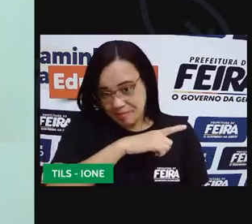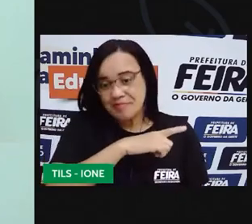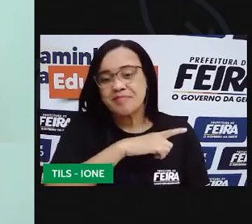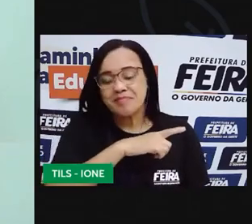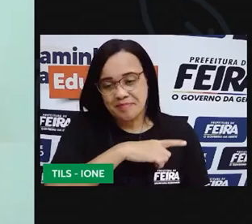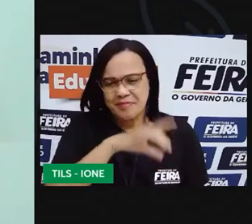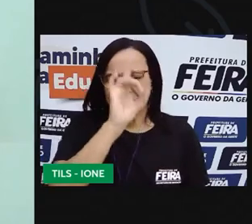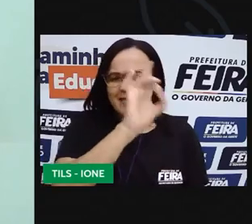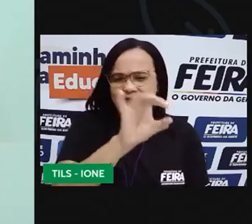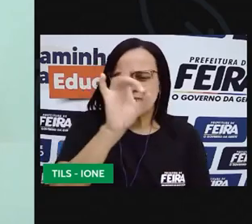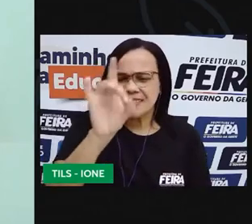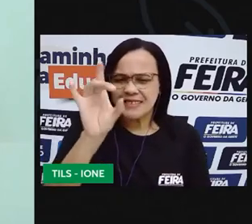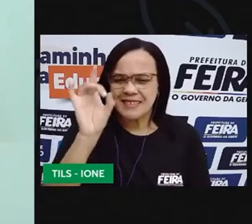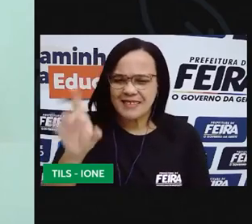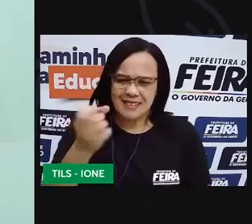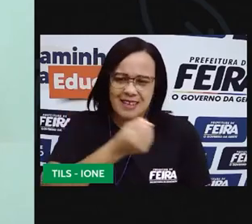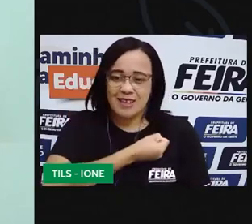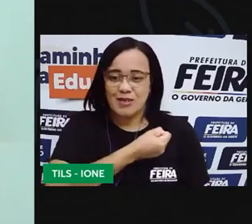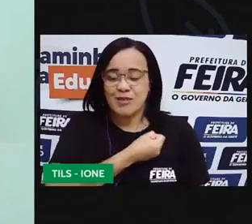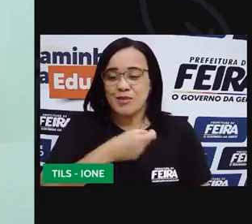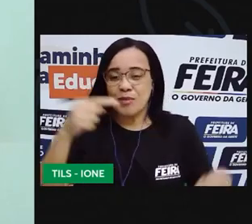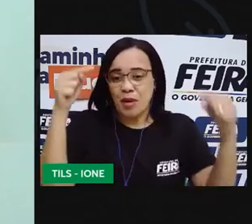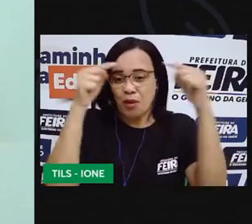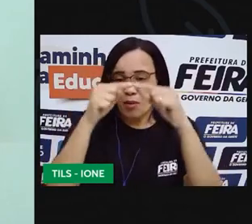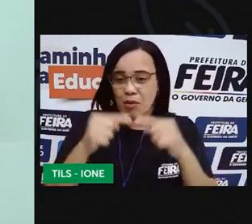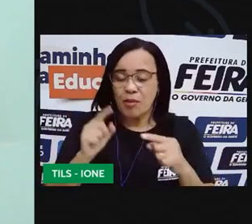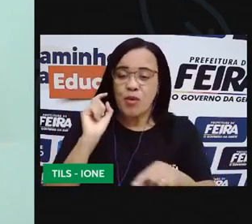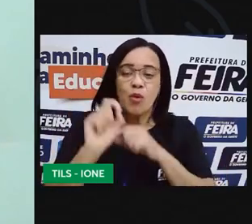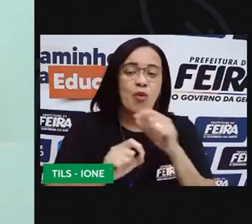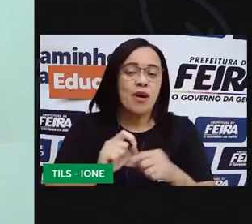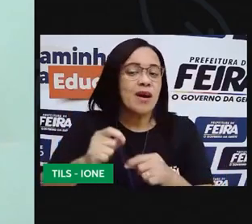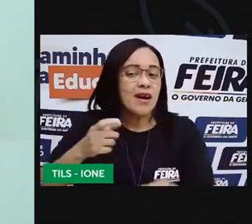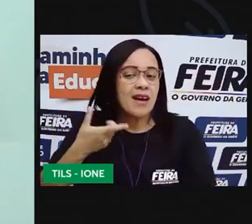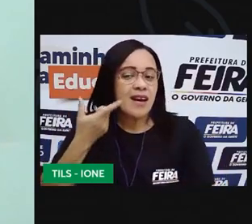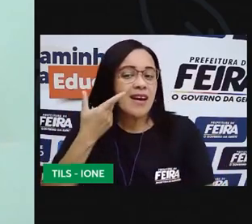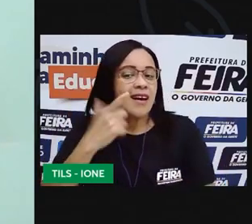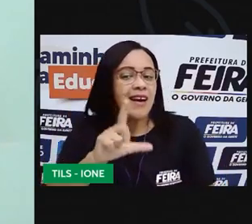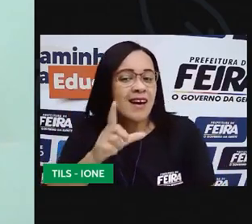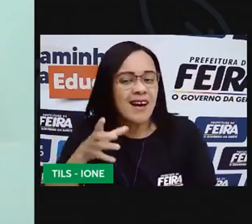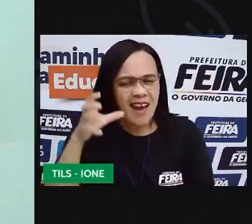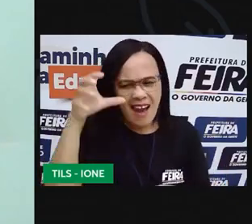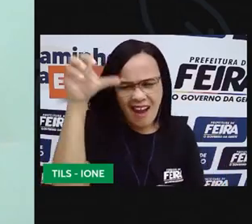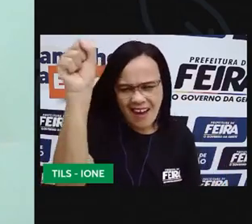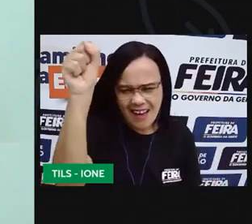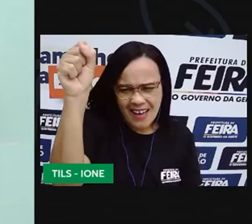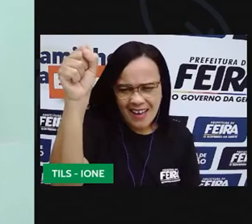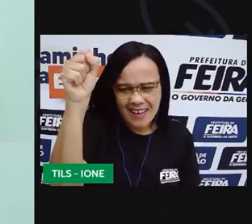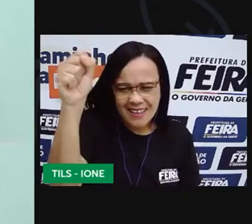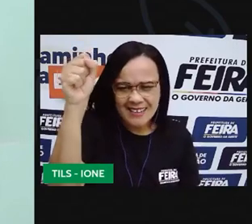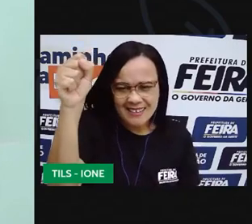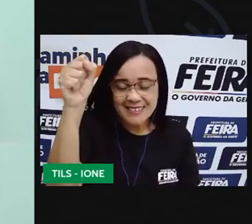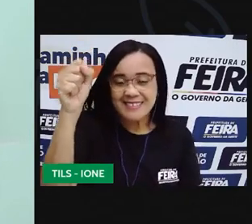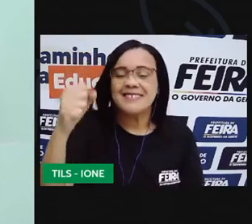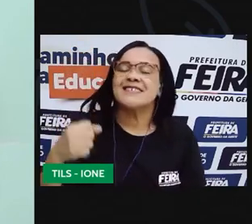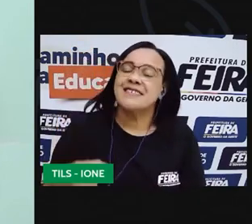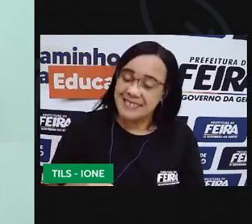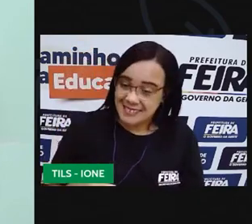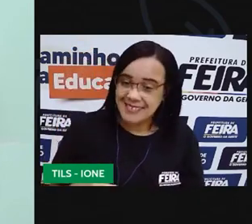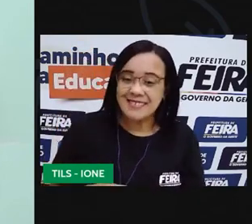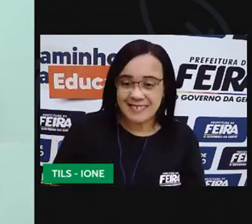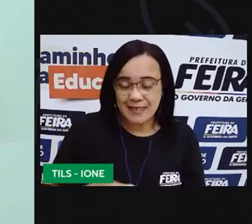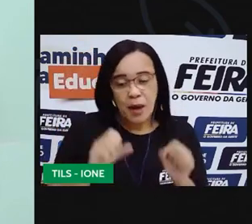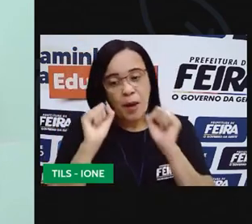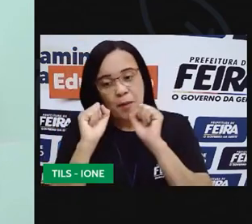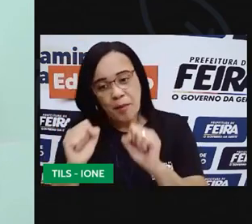vai corresponder a uma premiação que você pode aí combinar com um colega, pode utilizar uma fruta